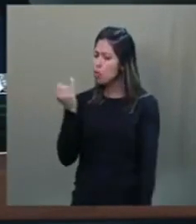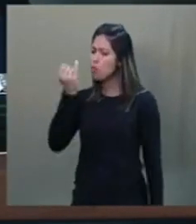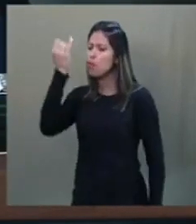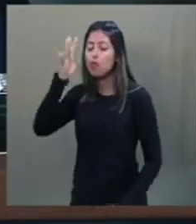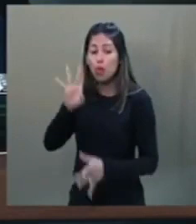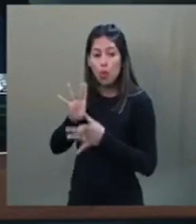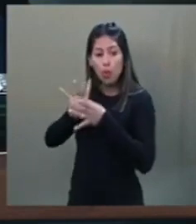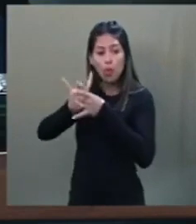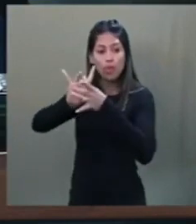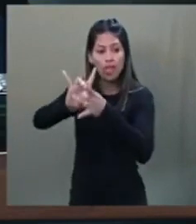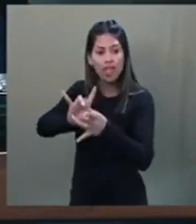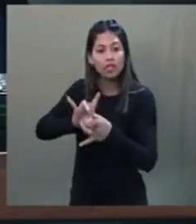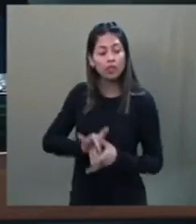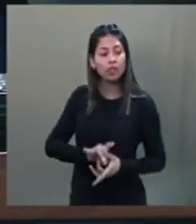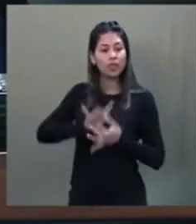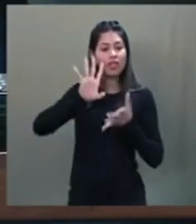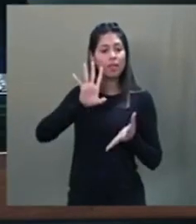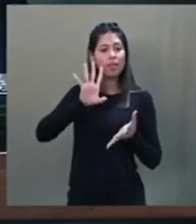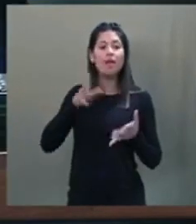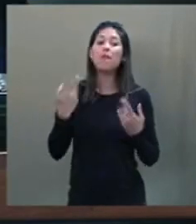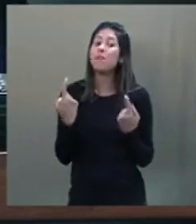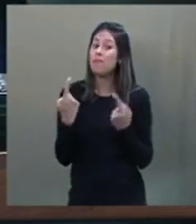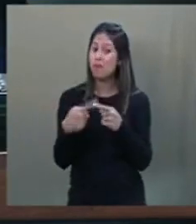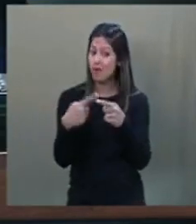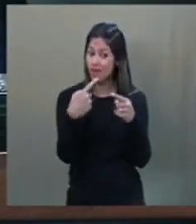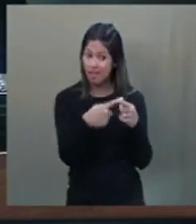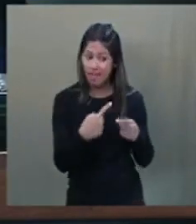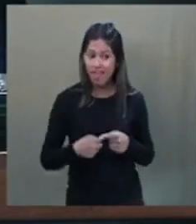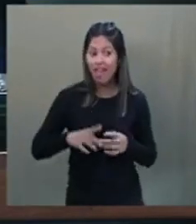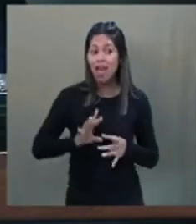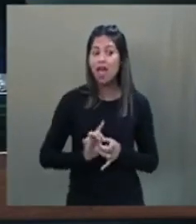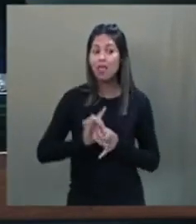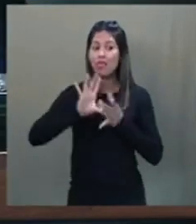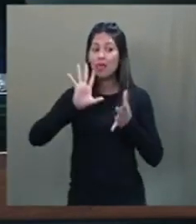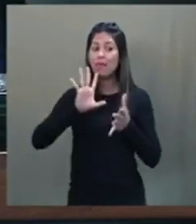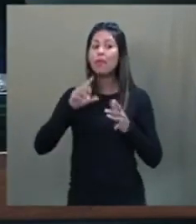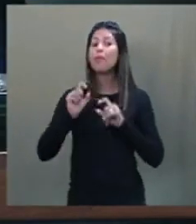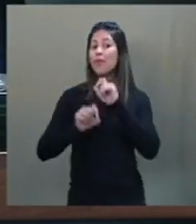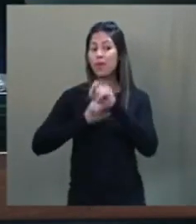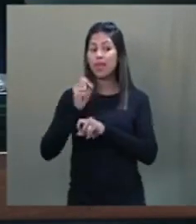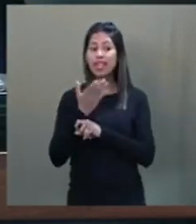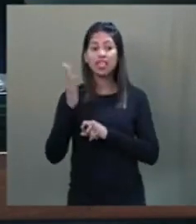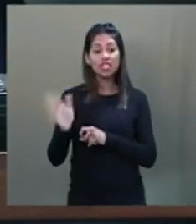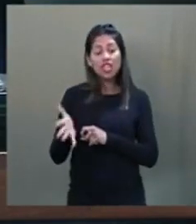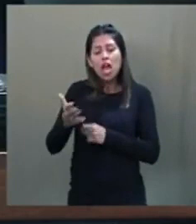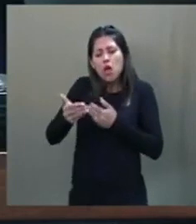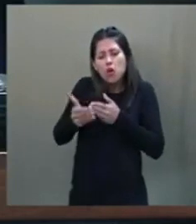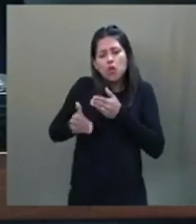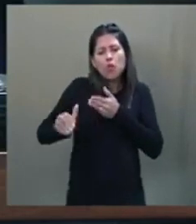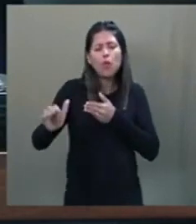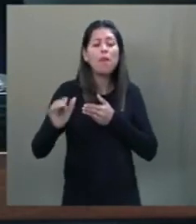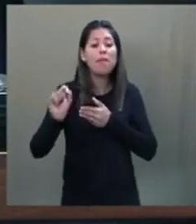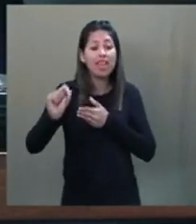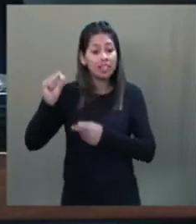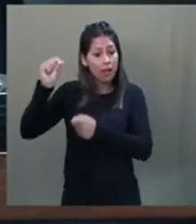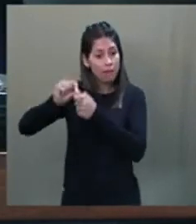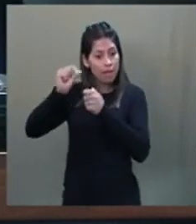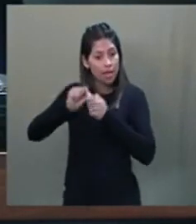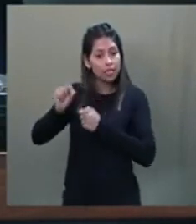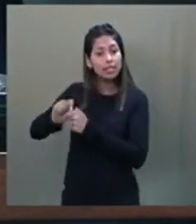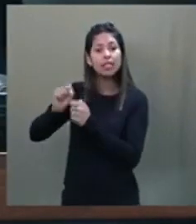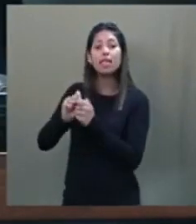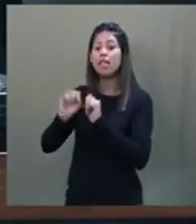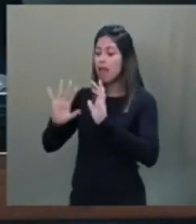democrático. A democracia, como sabemos, pressupõe a realização de